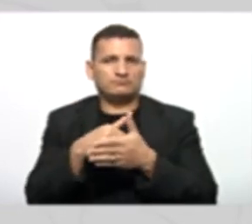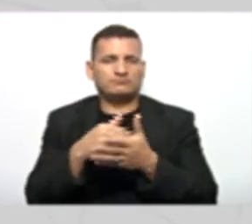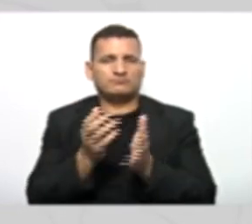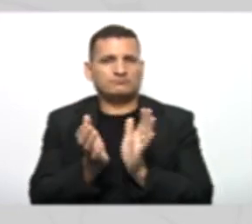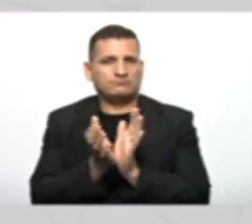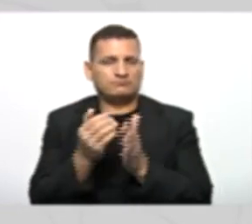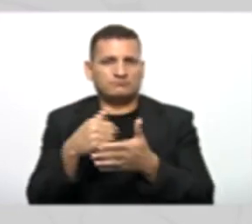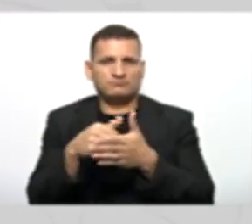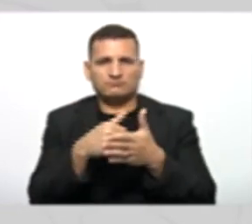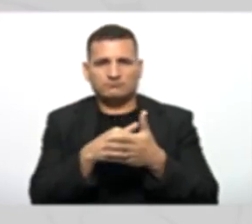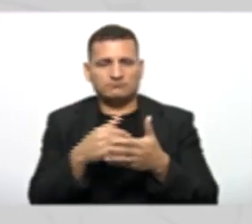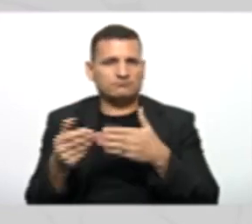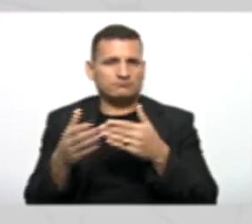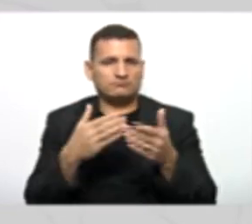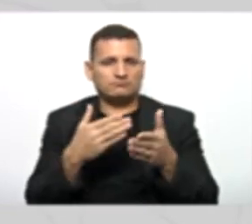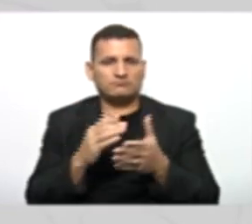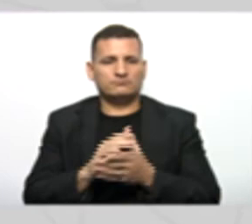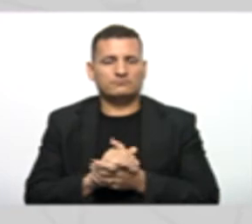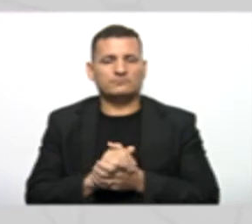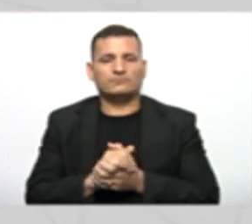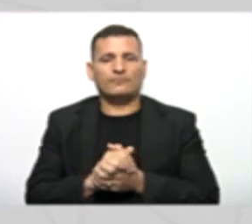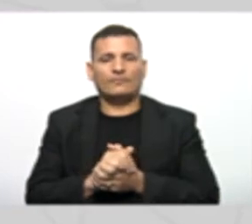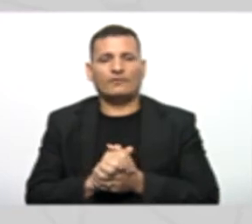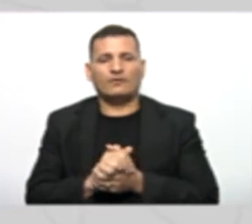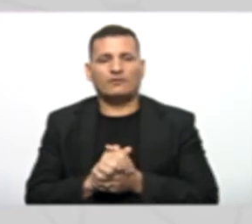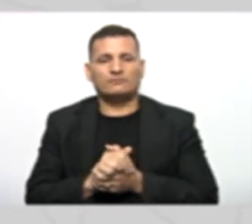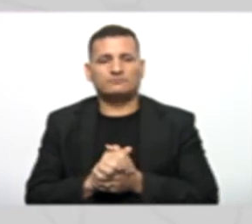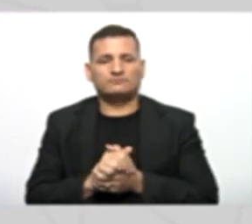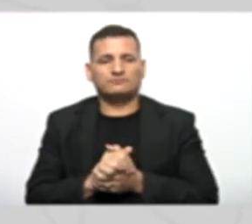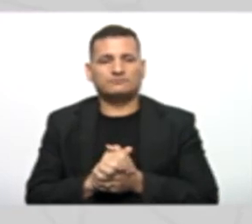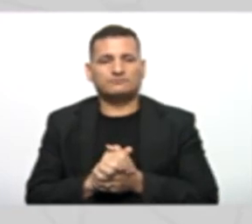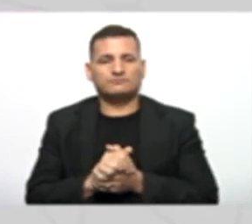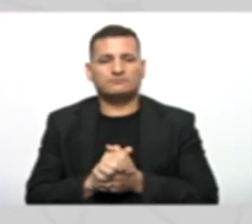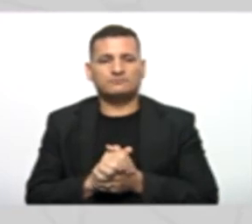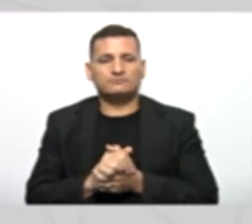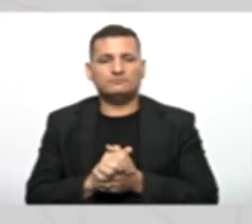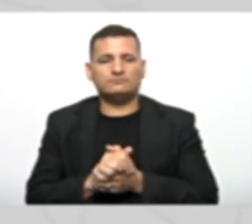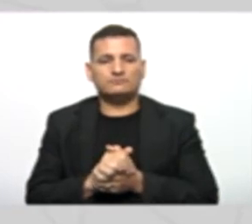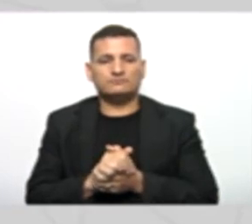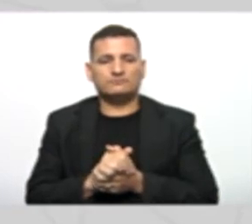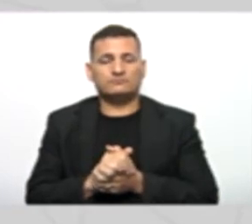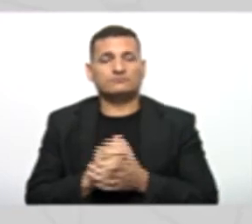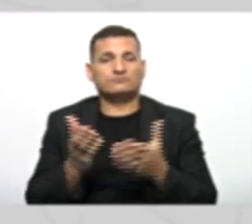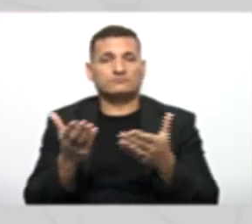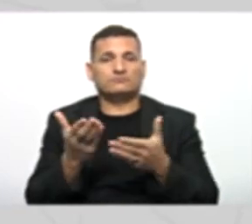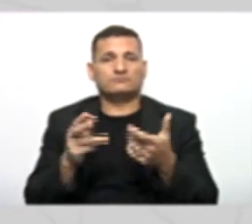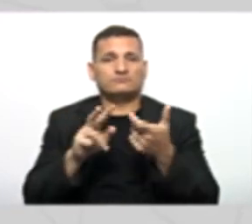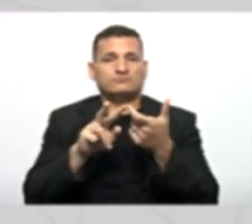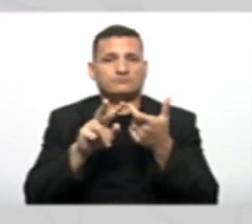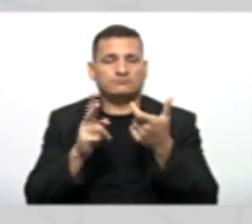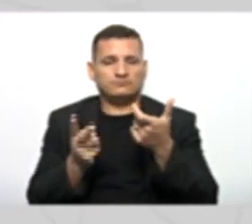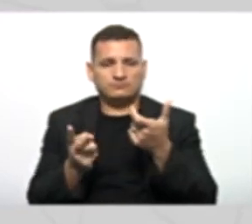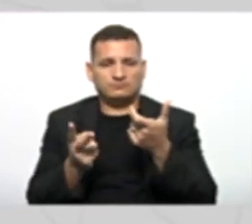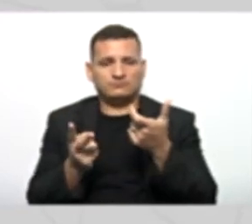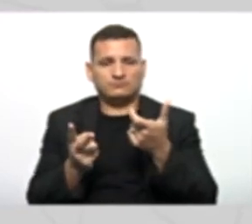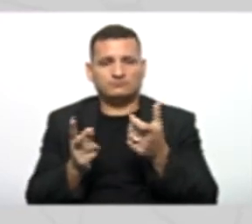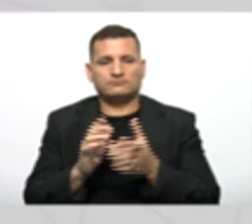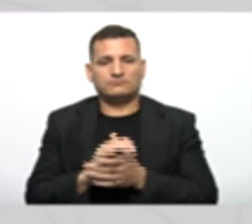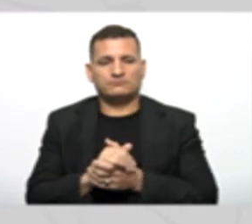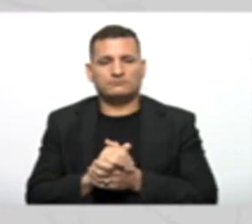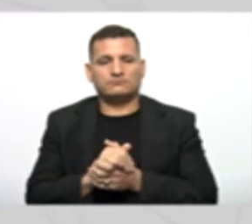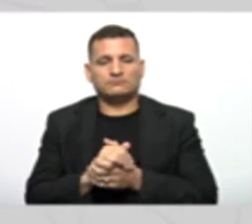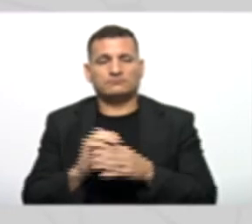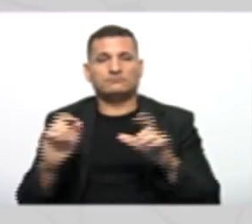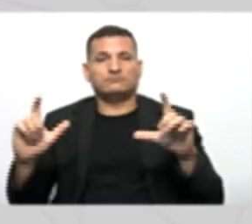Outro time Que você Desejasse E olha aqui Aplicando o conceito De herança Dentro do parênteses Você